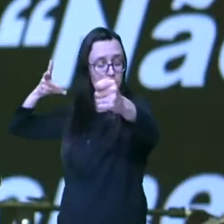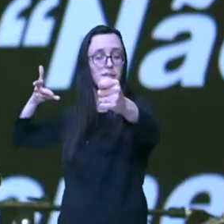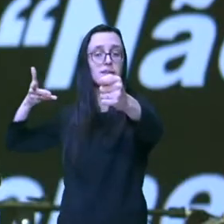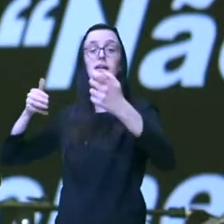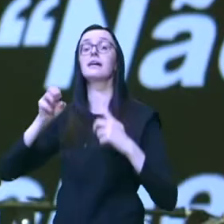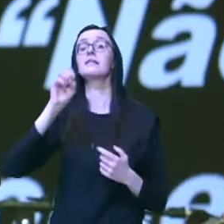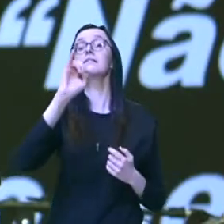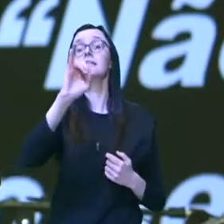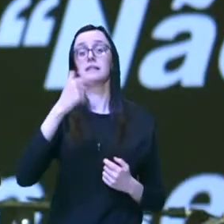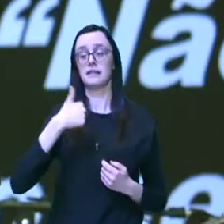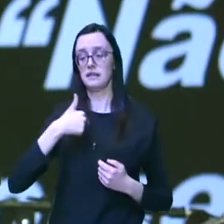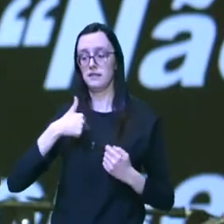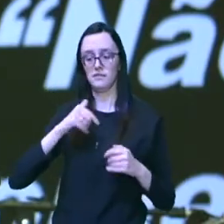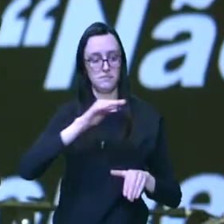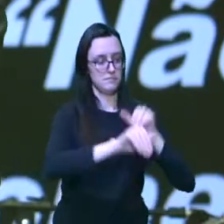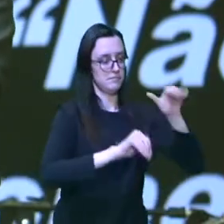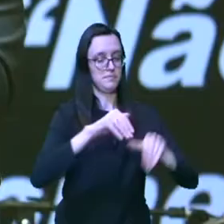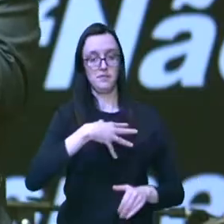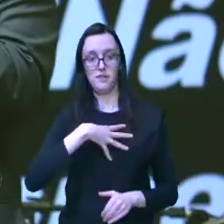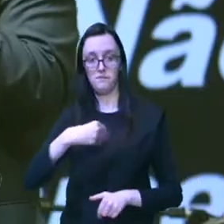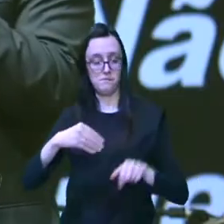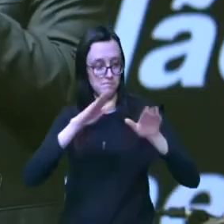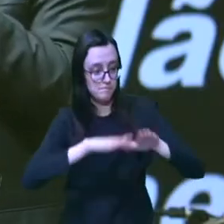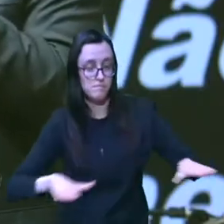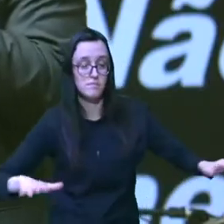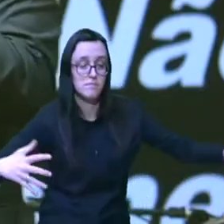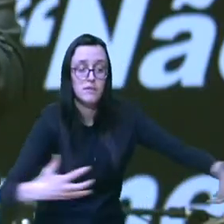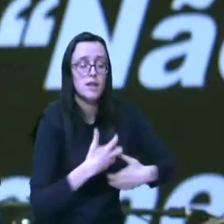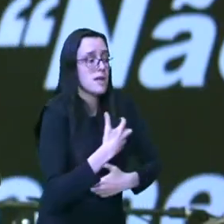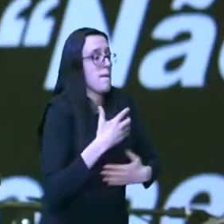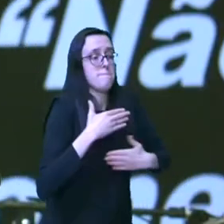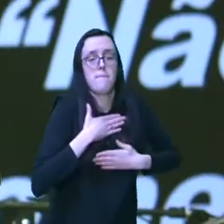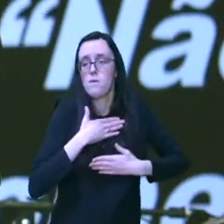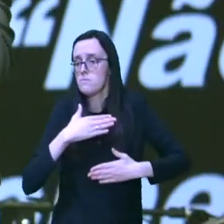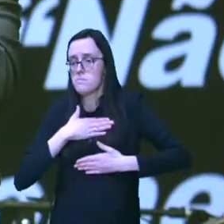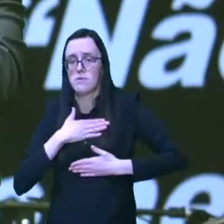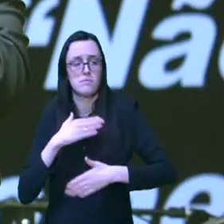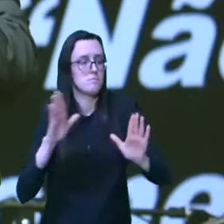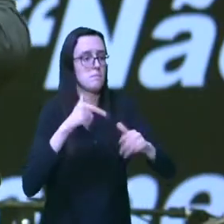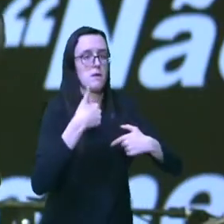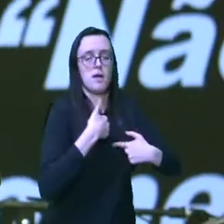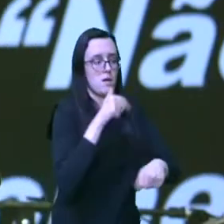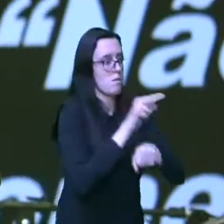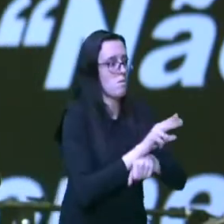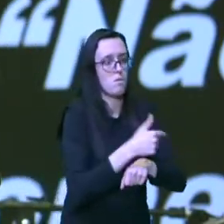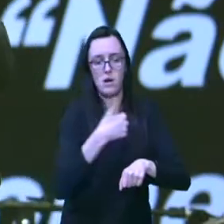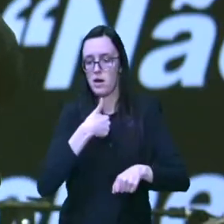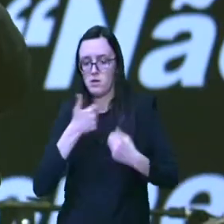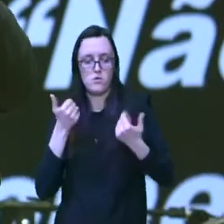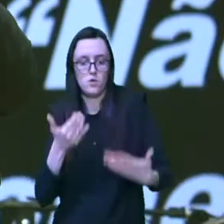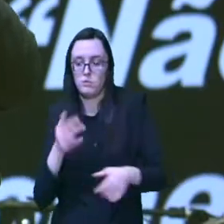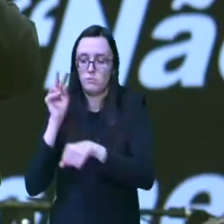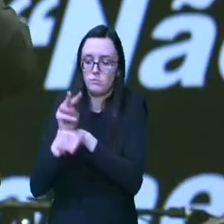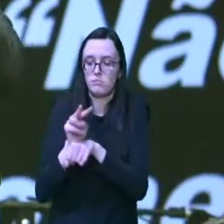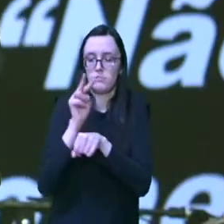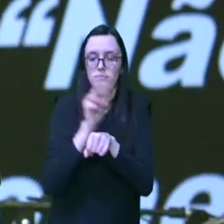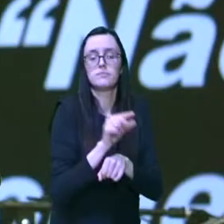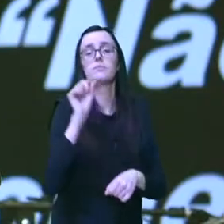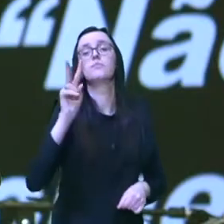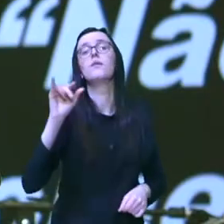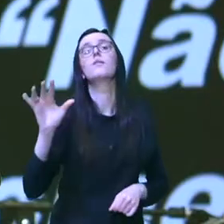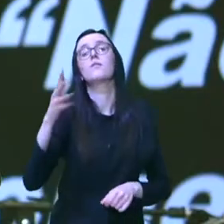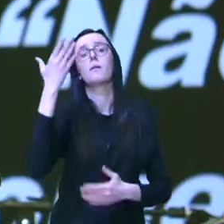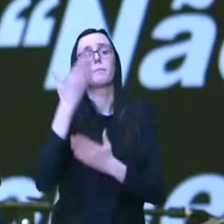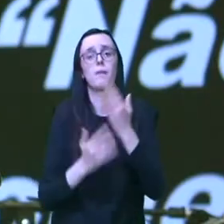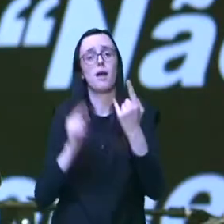eu trouxer os meus filhos e ficar com eles para mim o tempo todo e achar que sou eu que cuido e super proteger vai